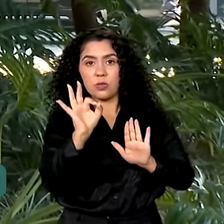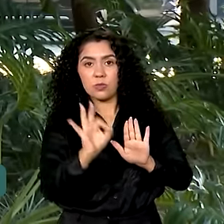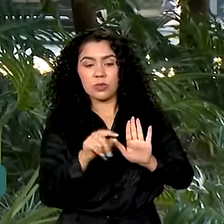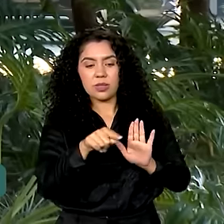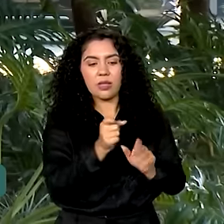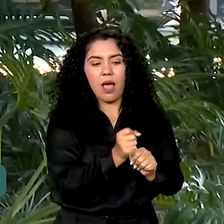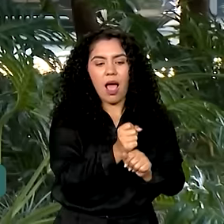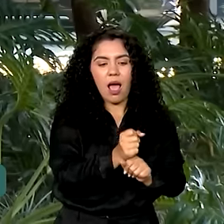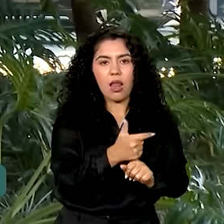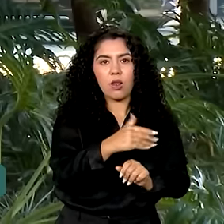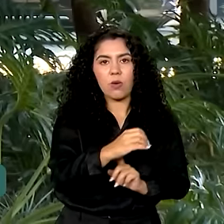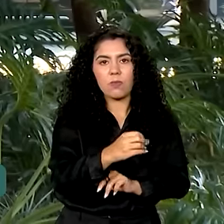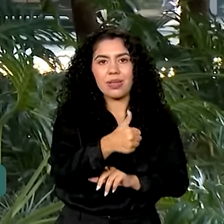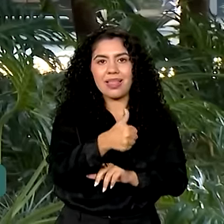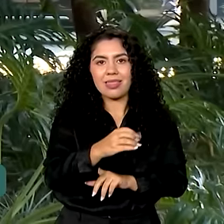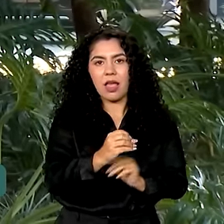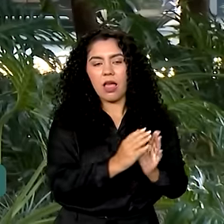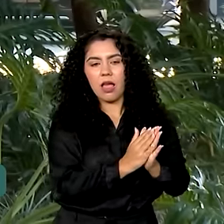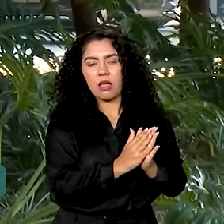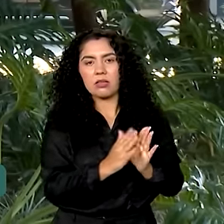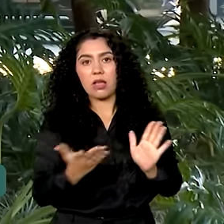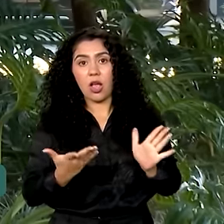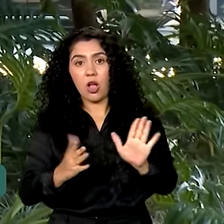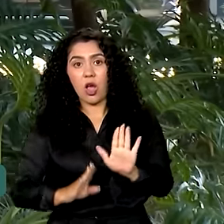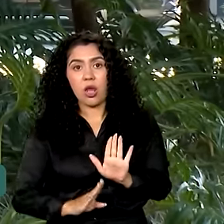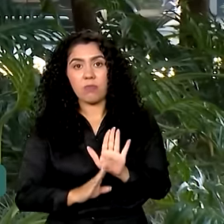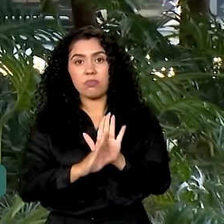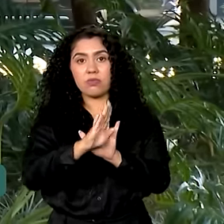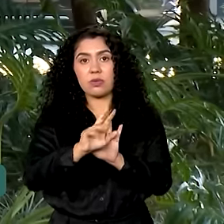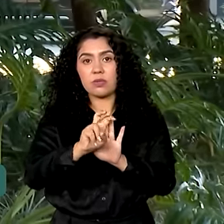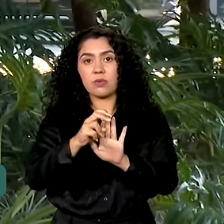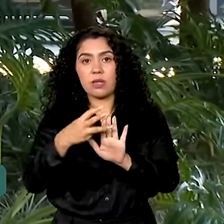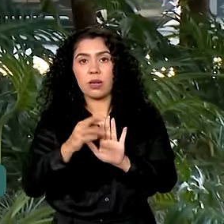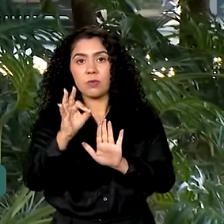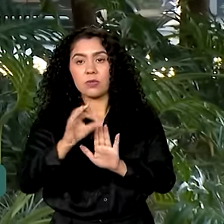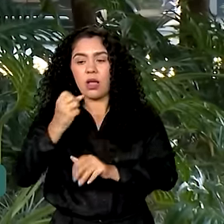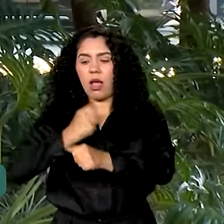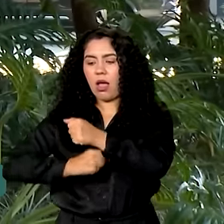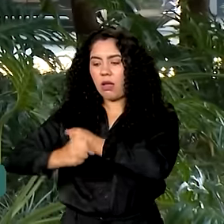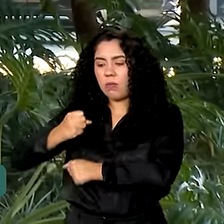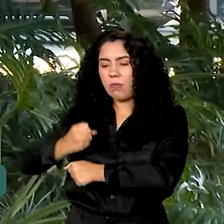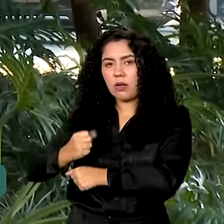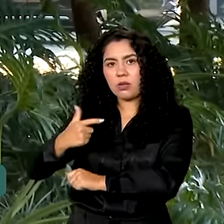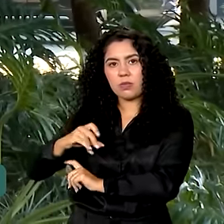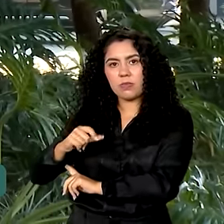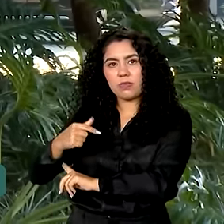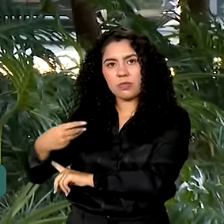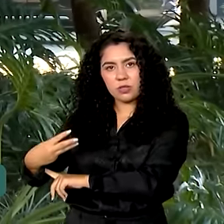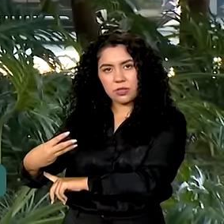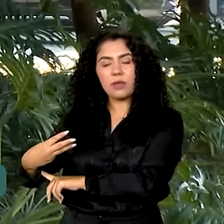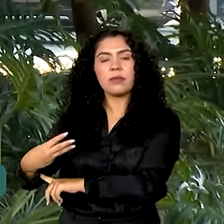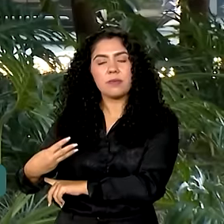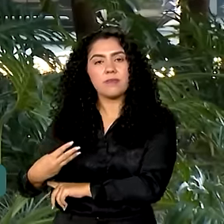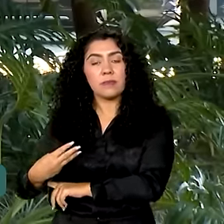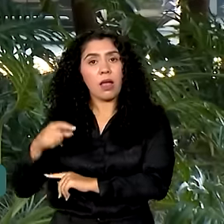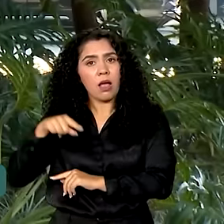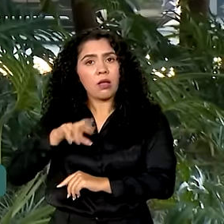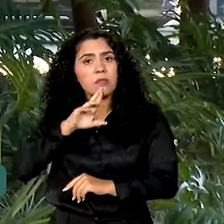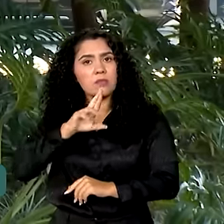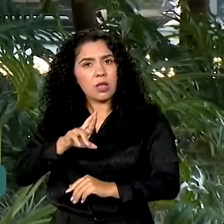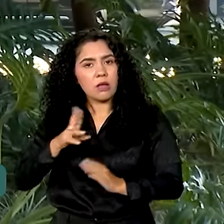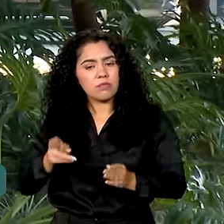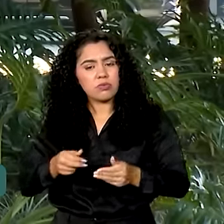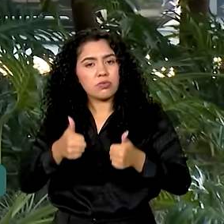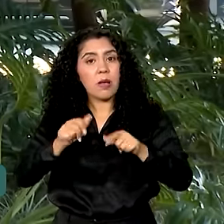para 53% no ano passado. Apesar dessa melhora, o número de crianças